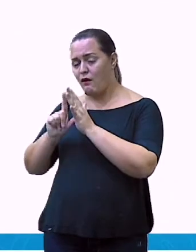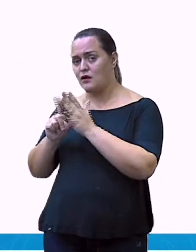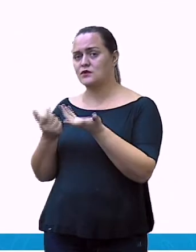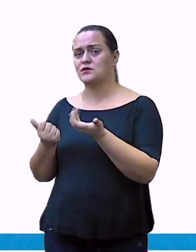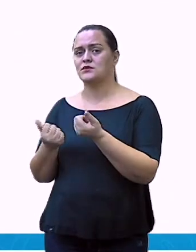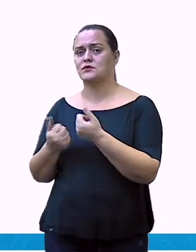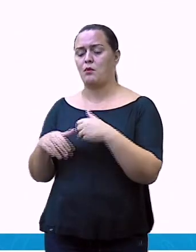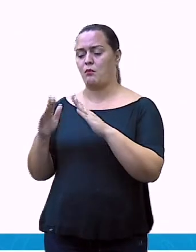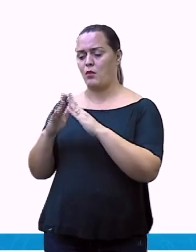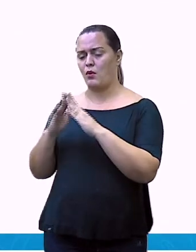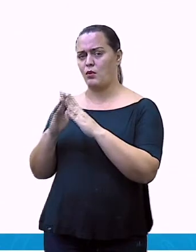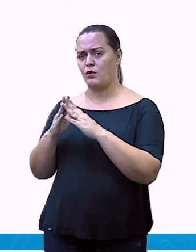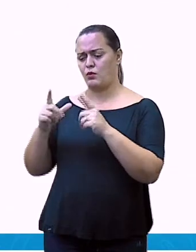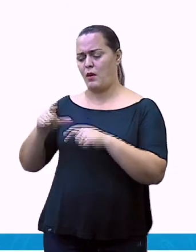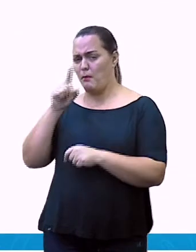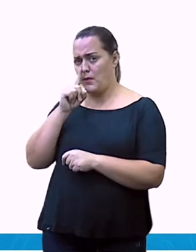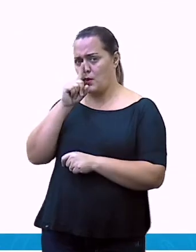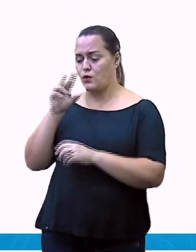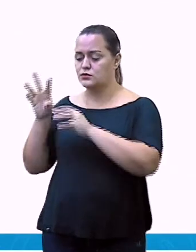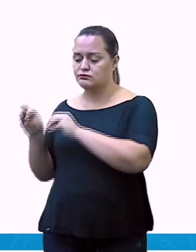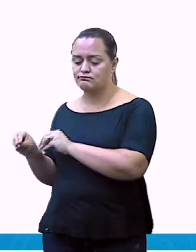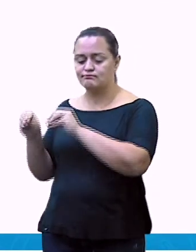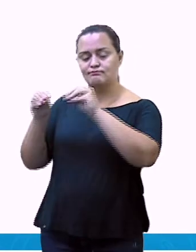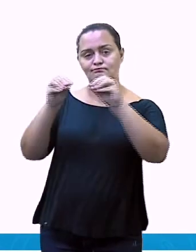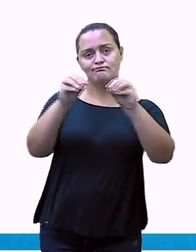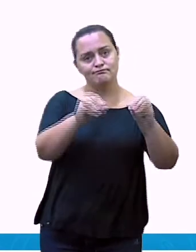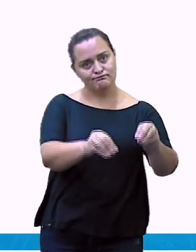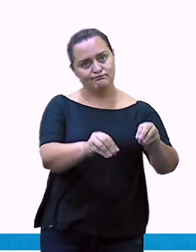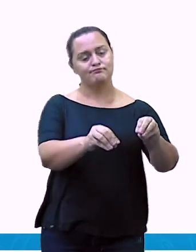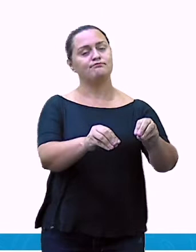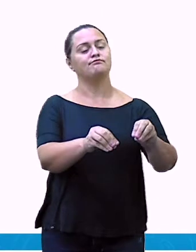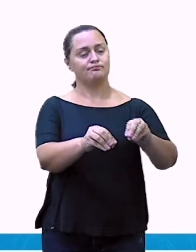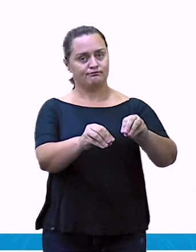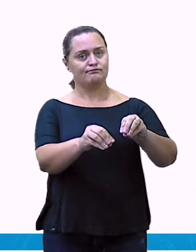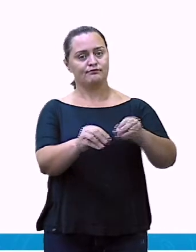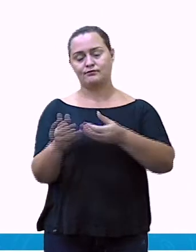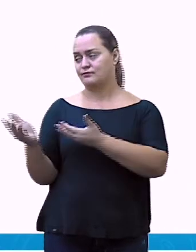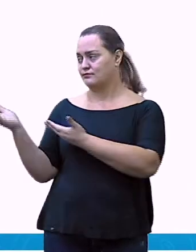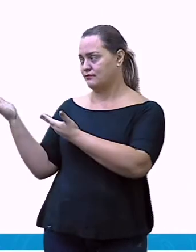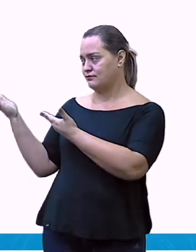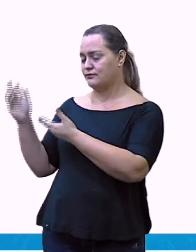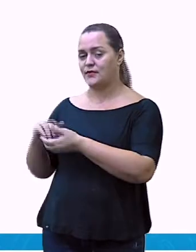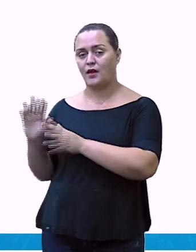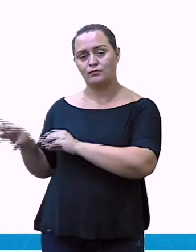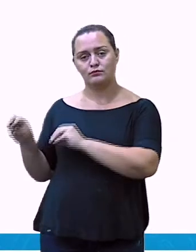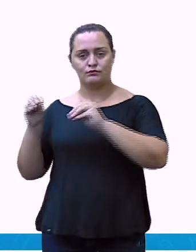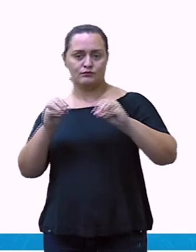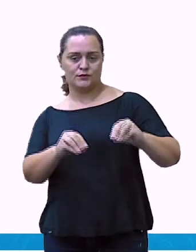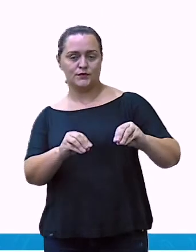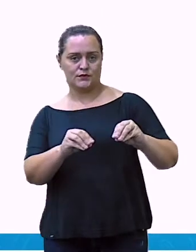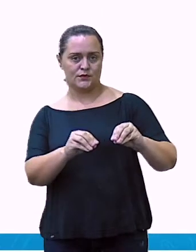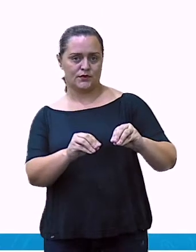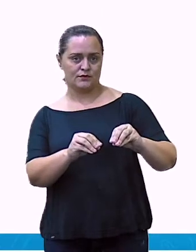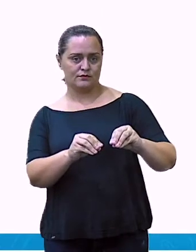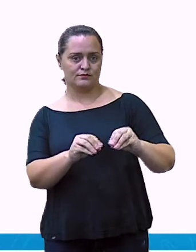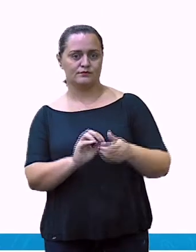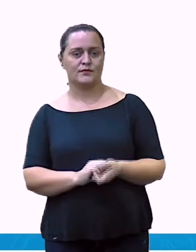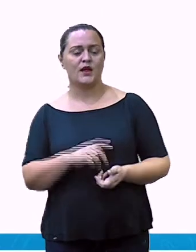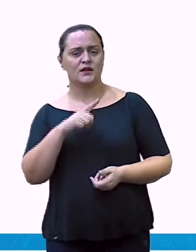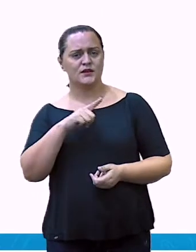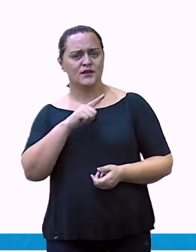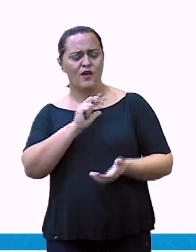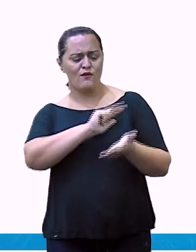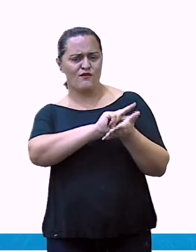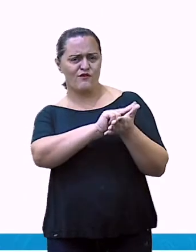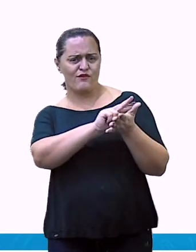oportunidade de conseguir morar num residencial desse, num apartamento desse. Observem, várias casas, aqui é um